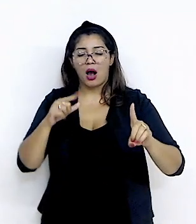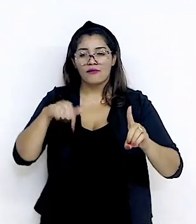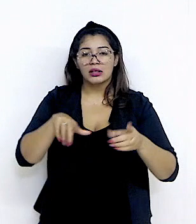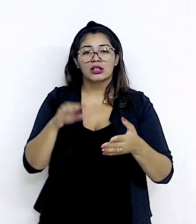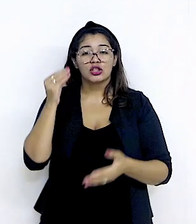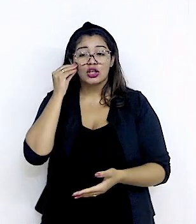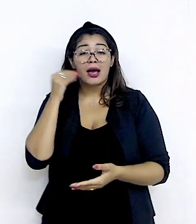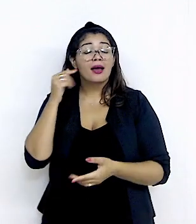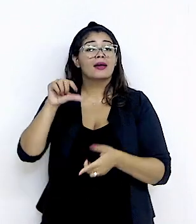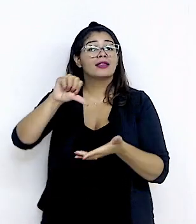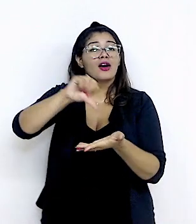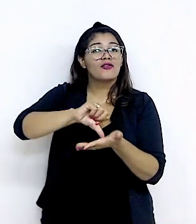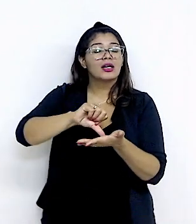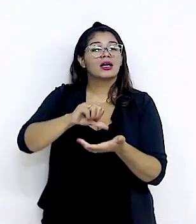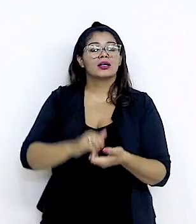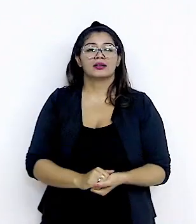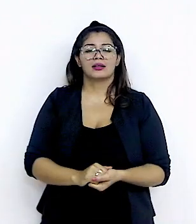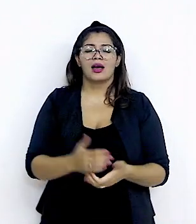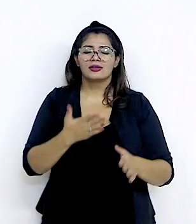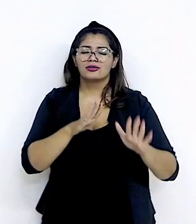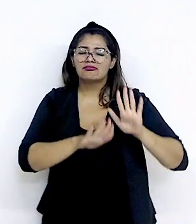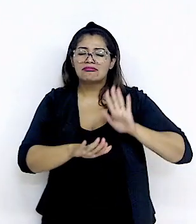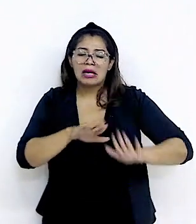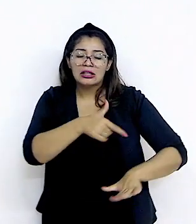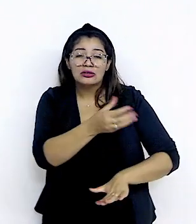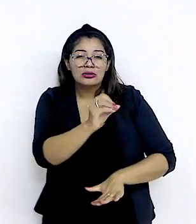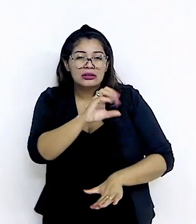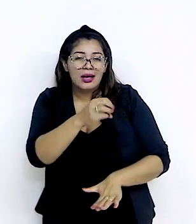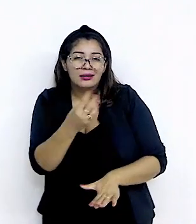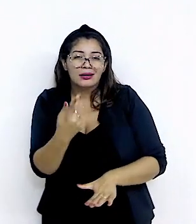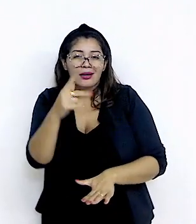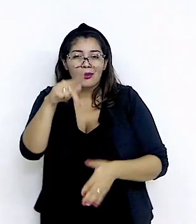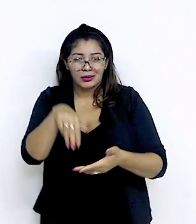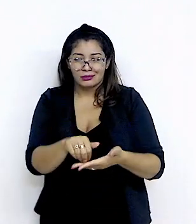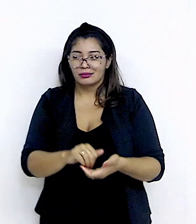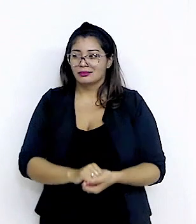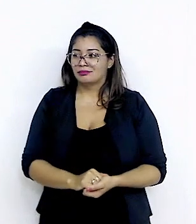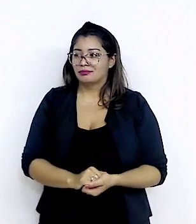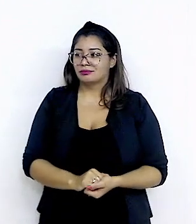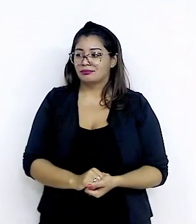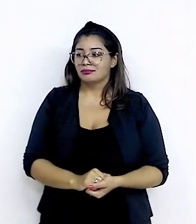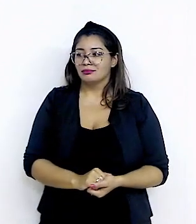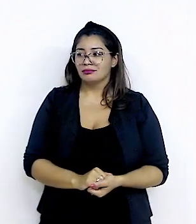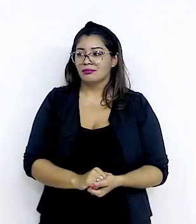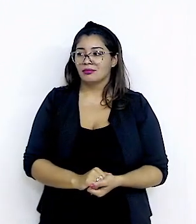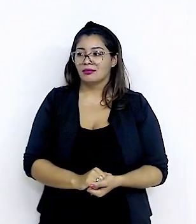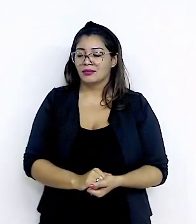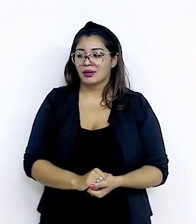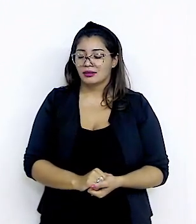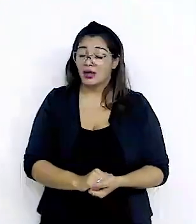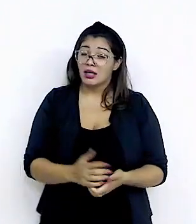Emirados e o Irã E o do Golfo É de menos de 200 quilômetros De extensão Então, Golfo está